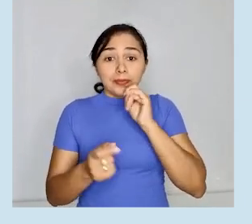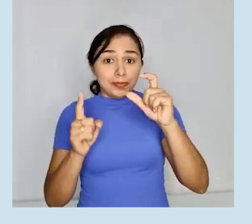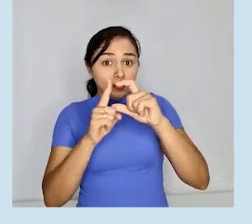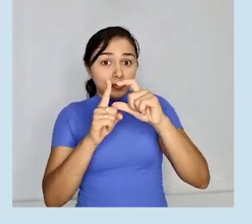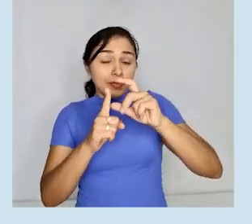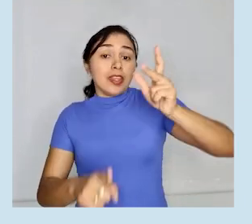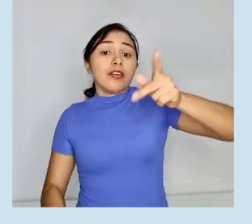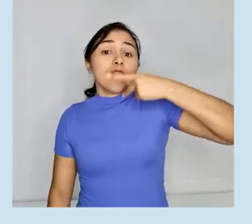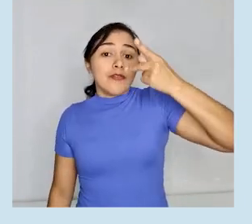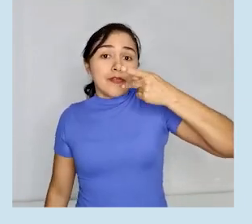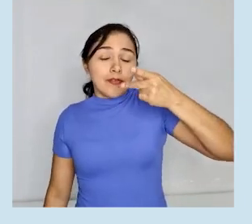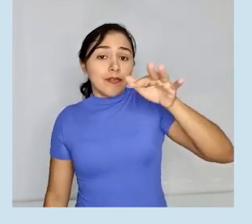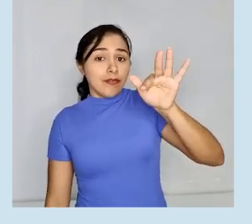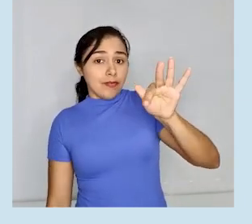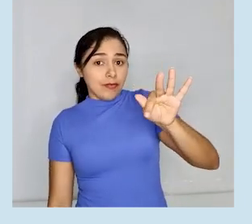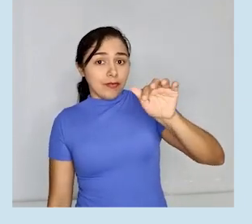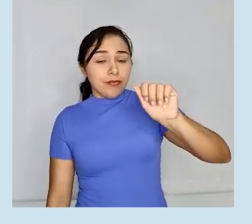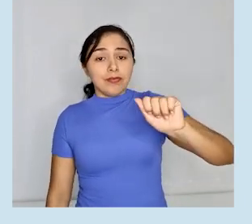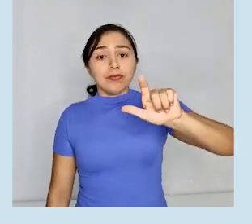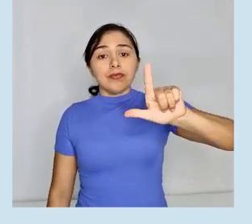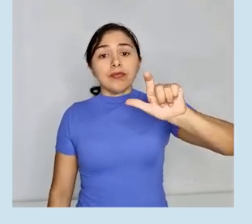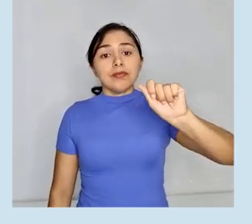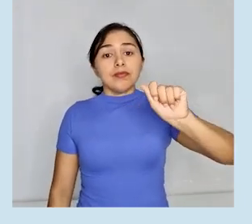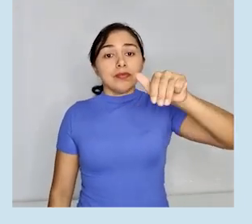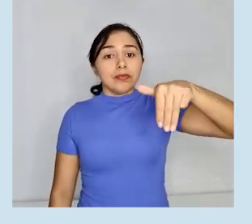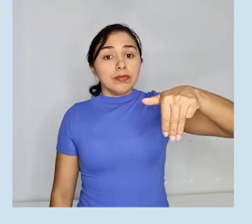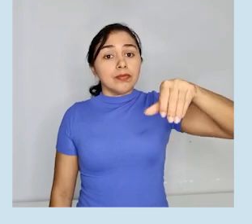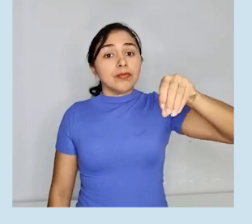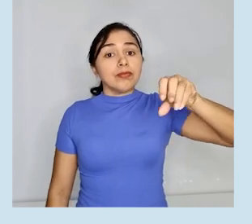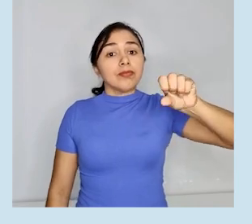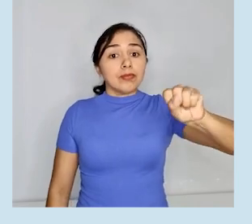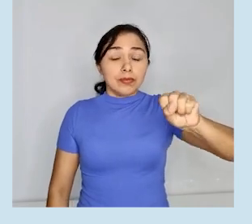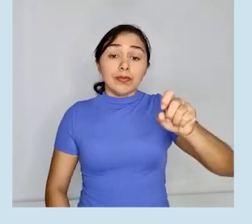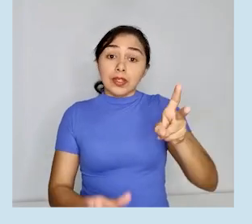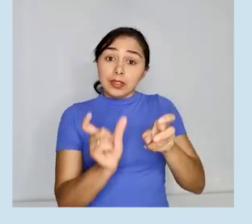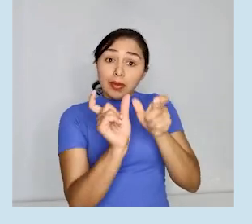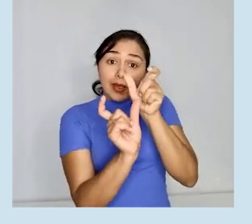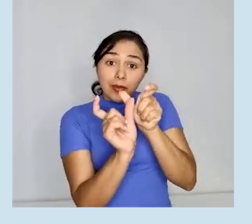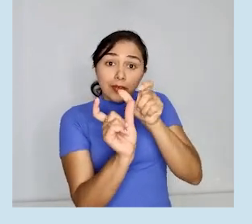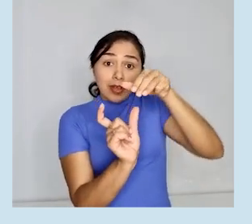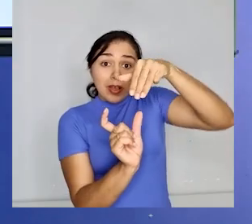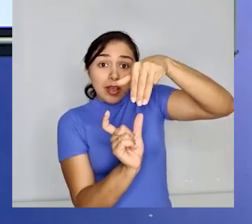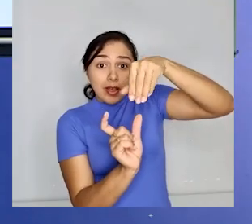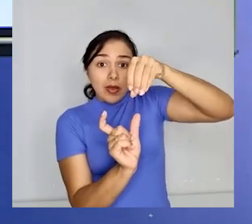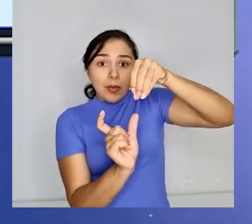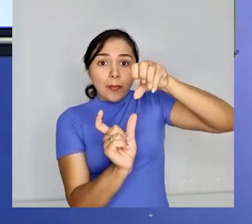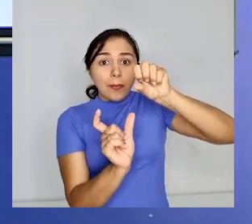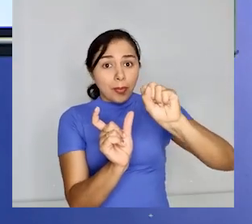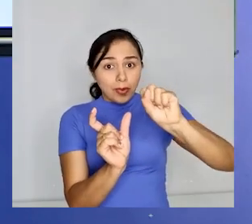falamos, a desinência mós, indica a primeira pessoa do plural.